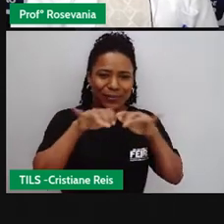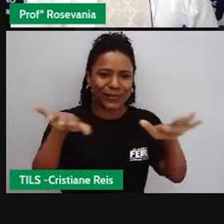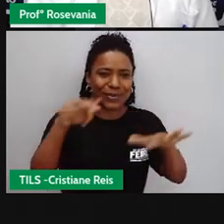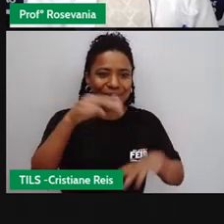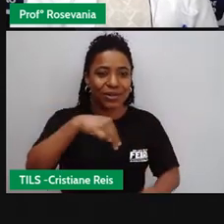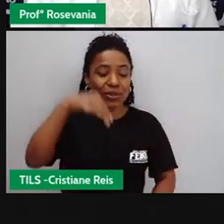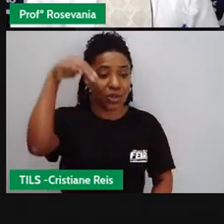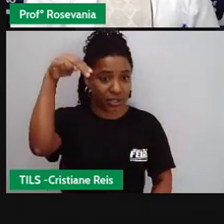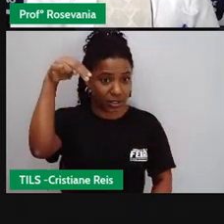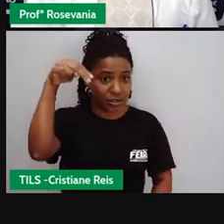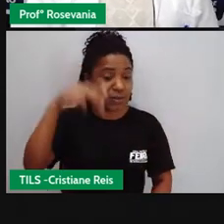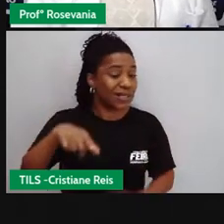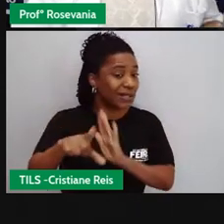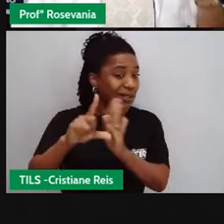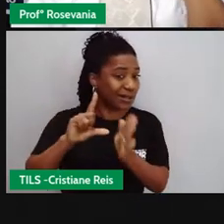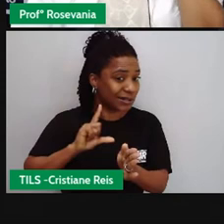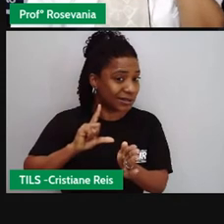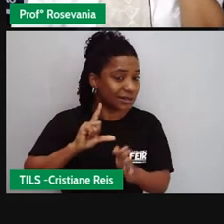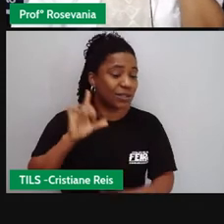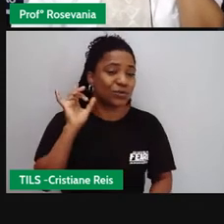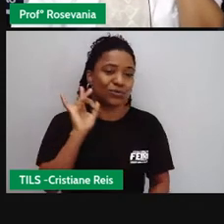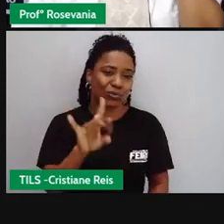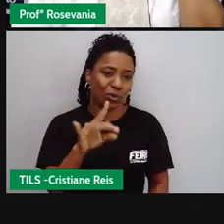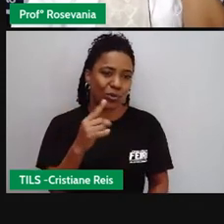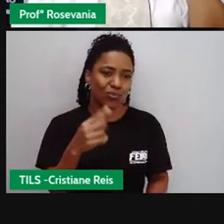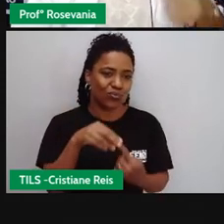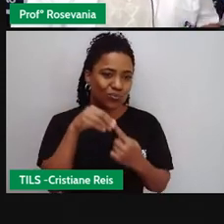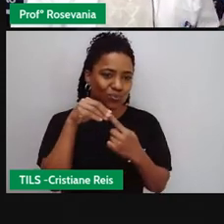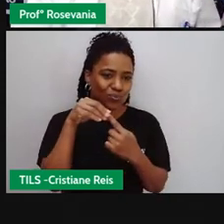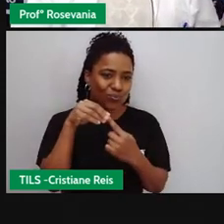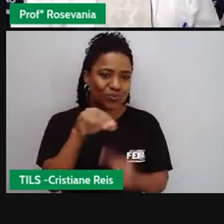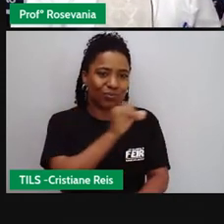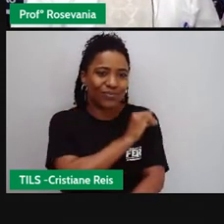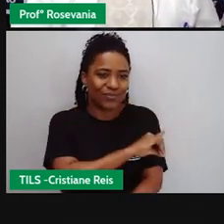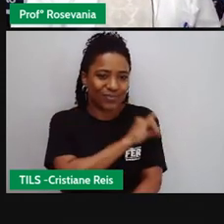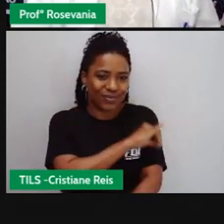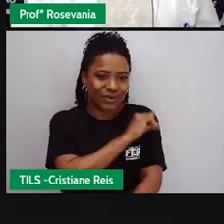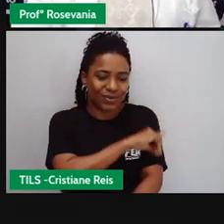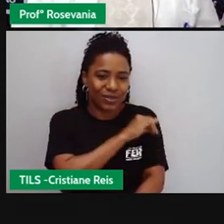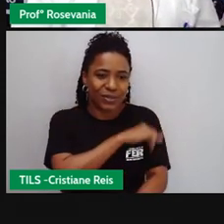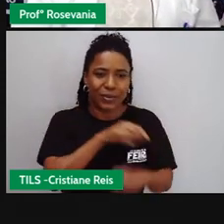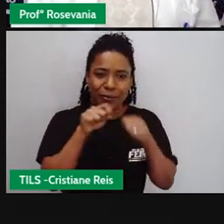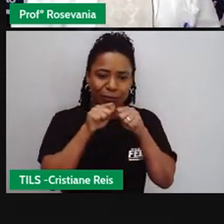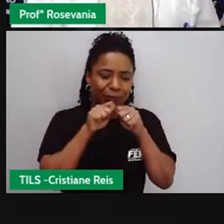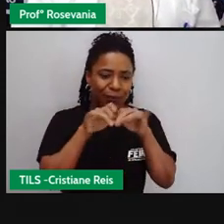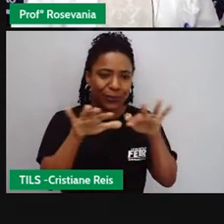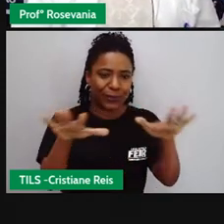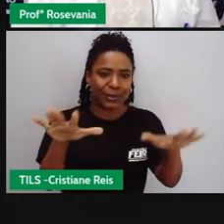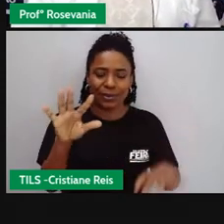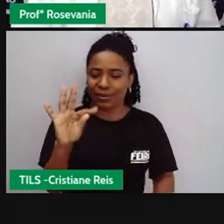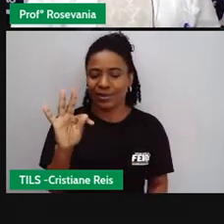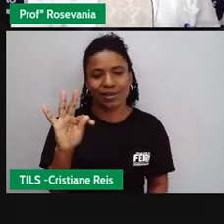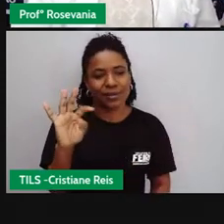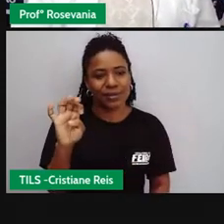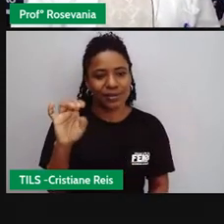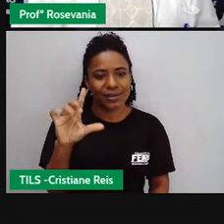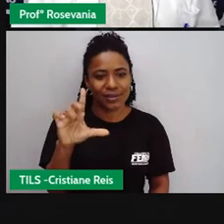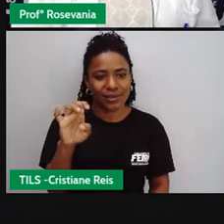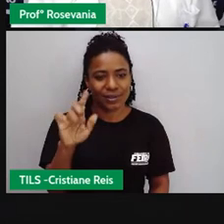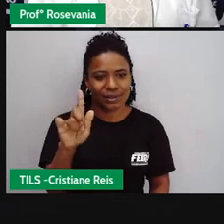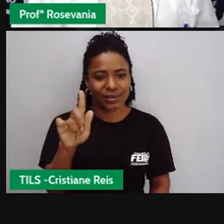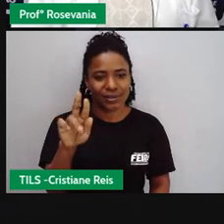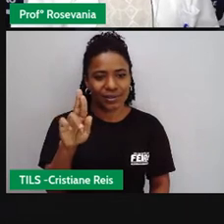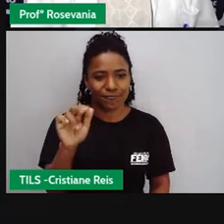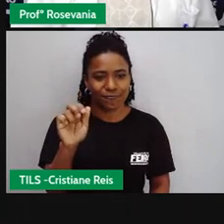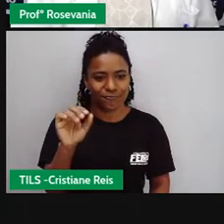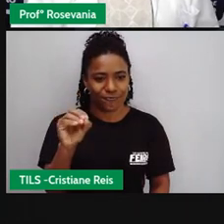ainda assim no início só tinha mesmo a cidade do Rio de Janeiro e depois isso se expandiu para os